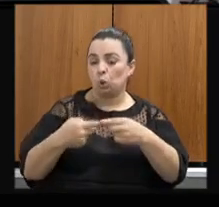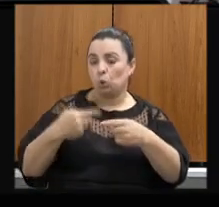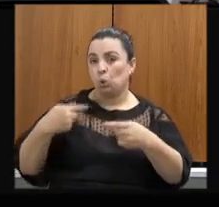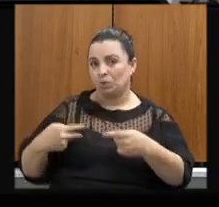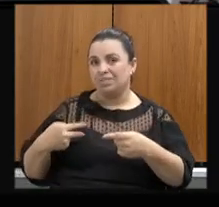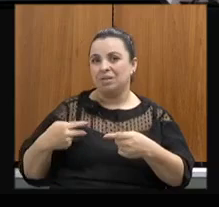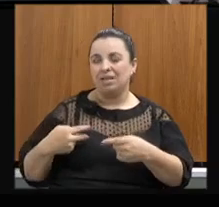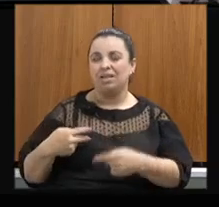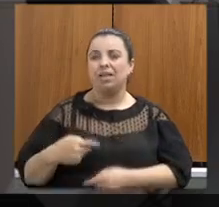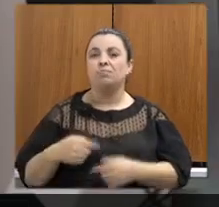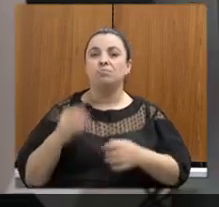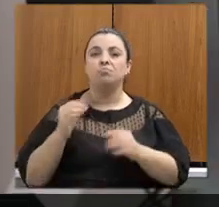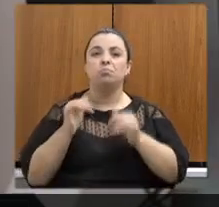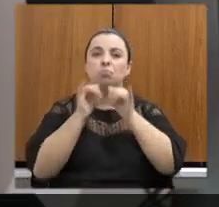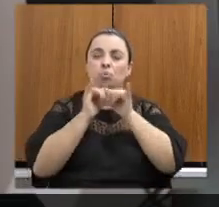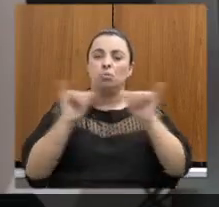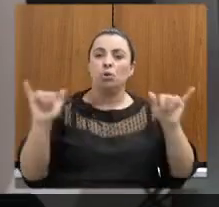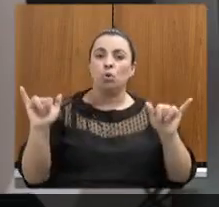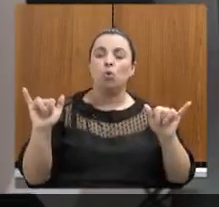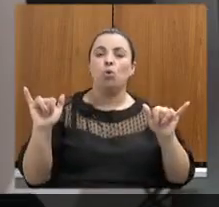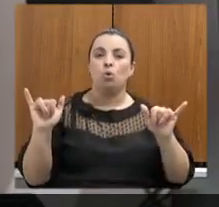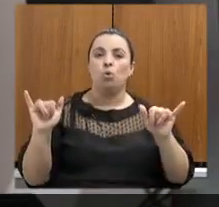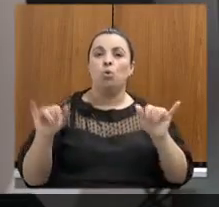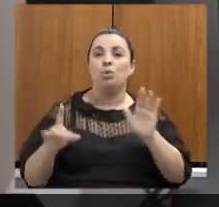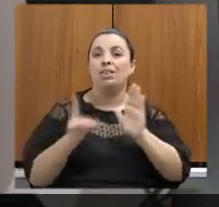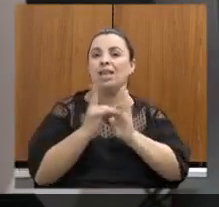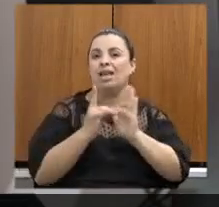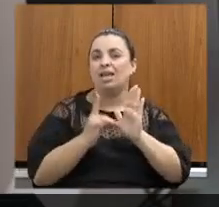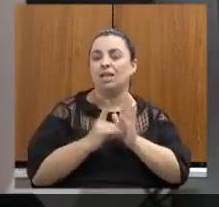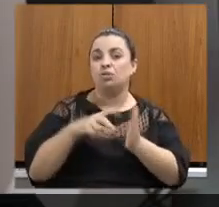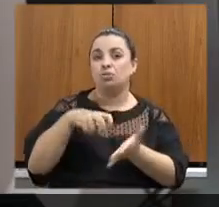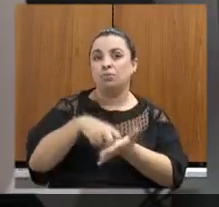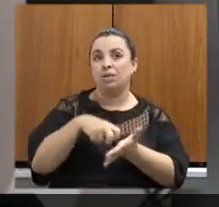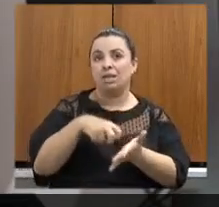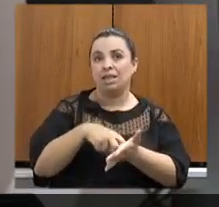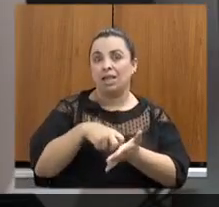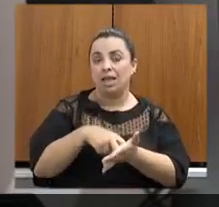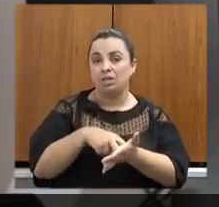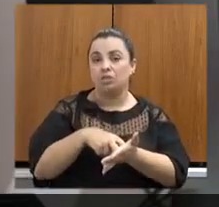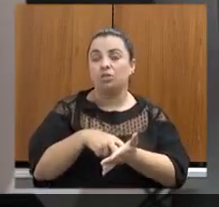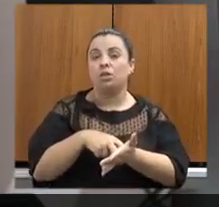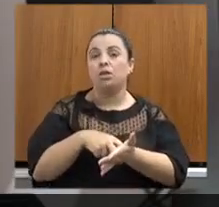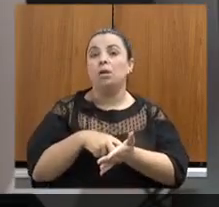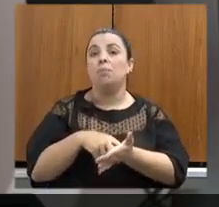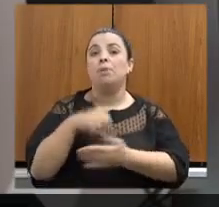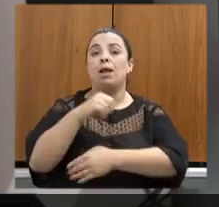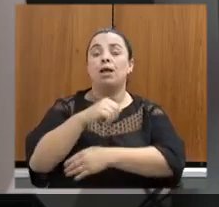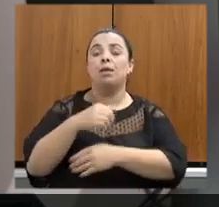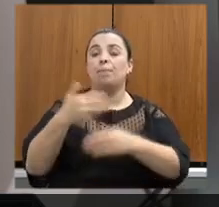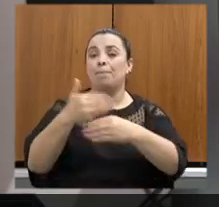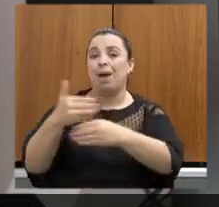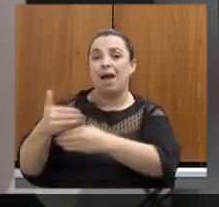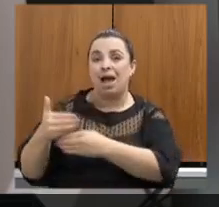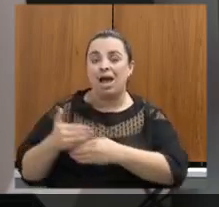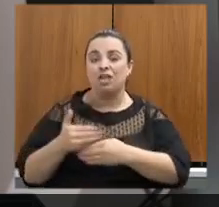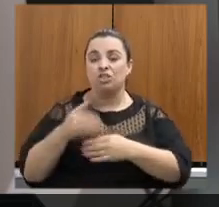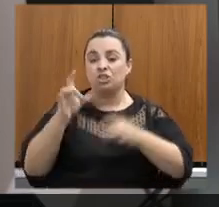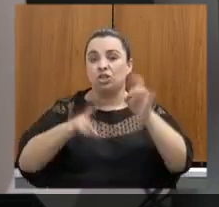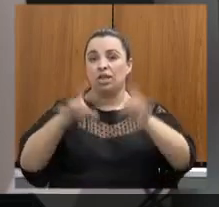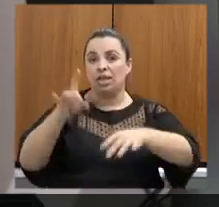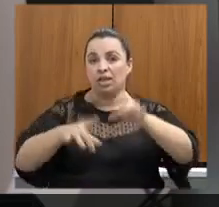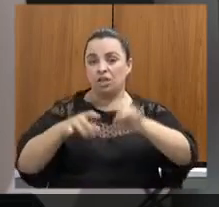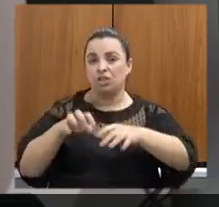um decreto de penalidade estabelecendo penalidades administrativas para barragens de rejeito no Estado de Minas Gerais